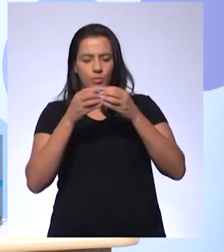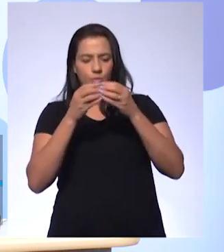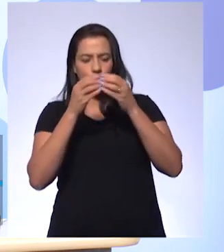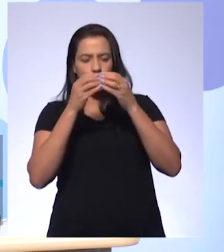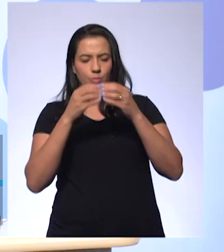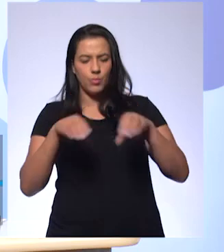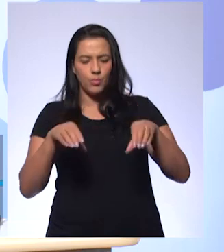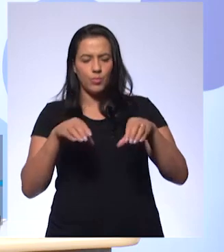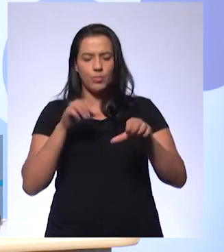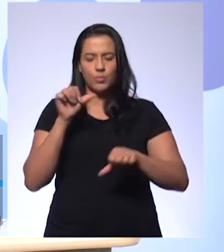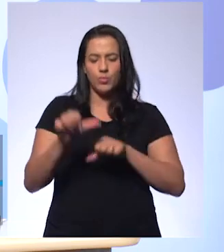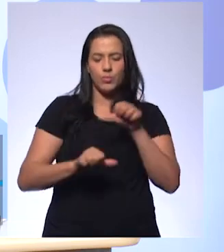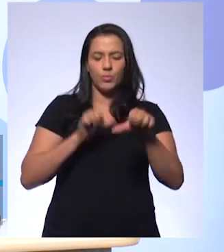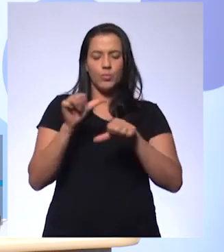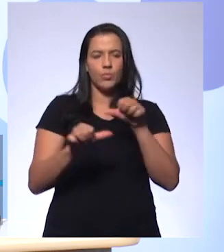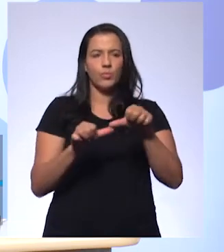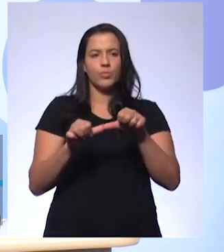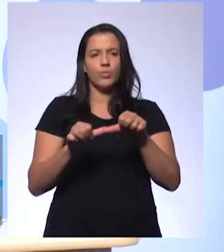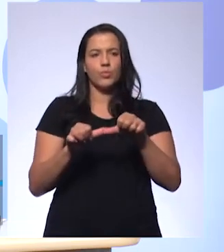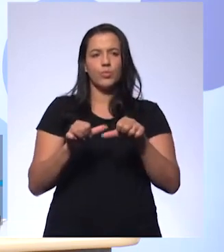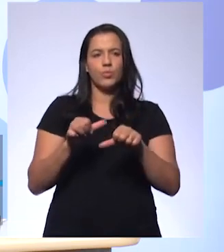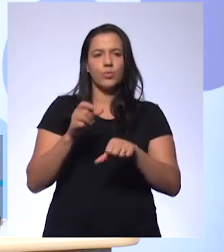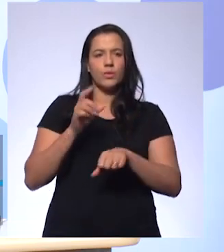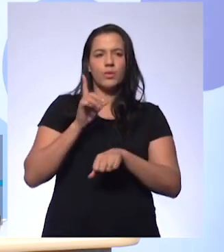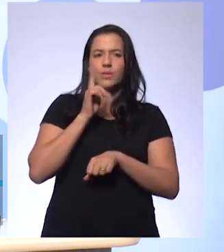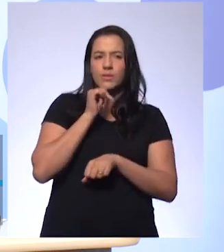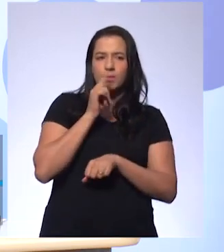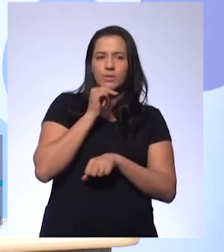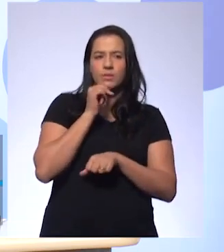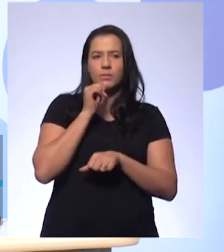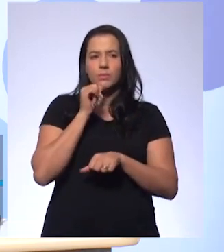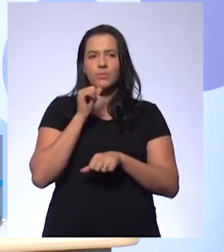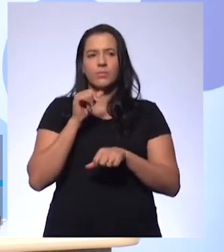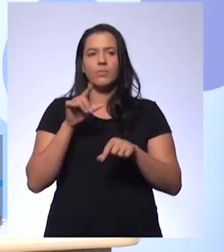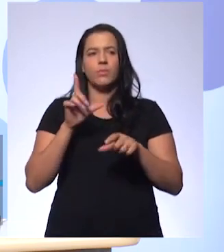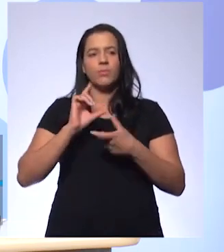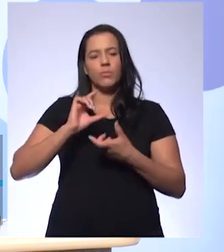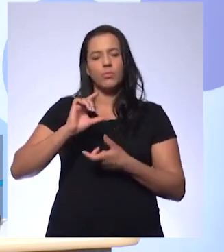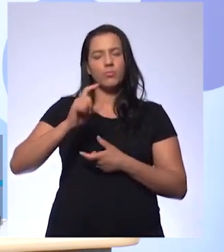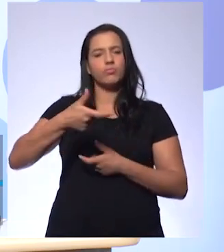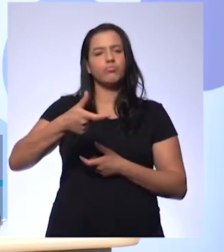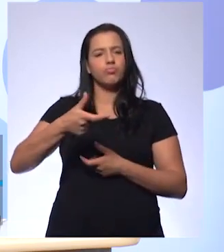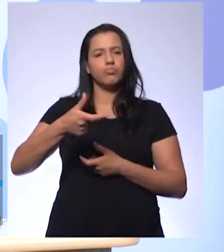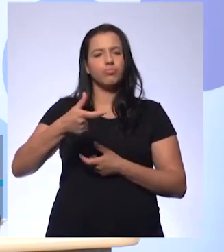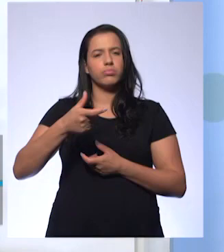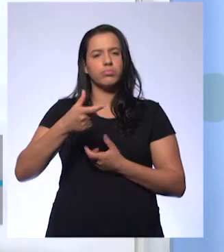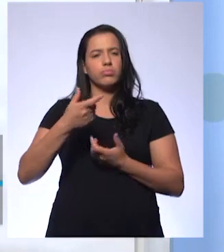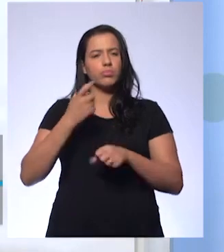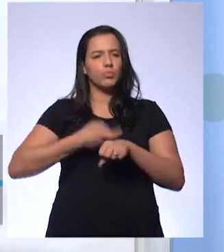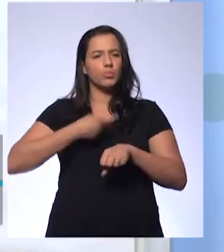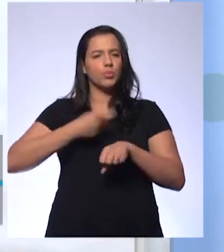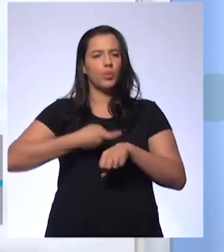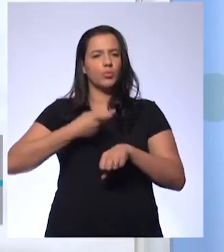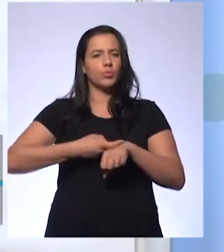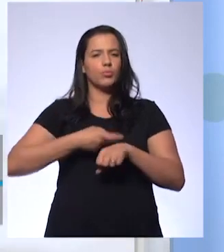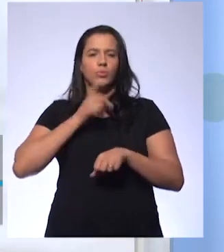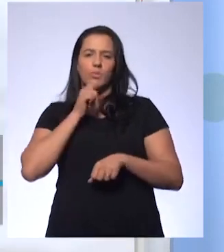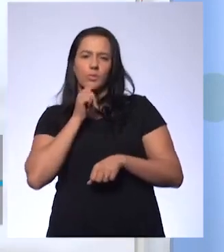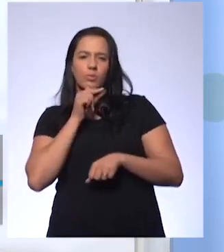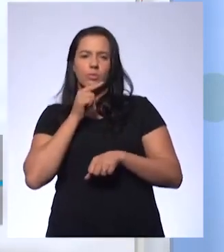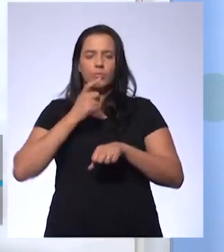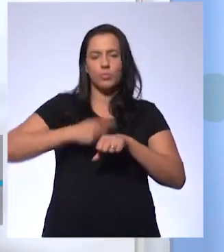do estado líquido para o estado sólido se eu estou esquentando ele? Por que que muda? Então, o que acontece é o seguinte.